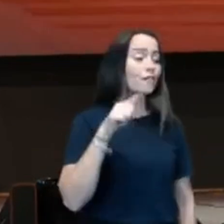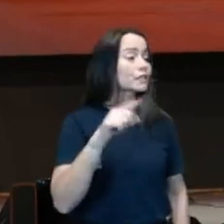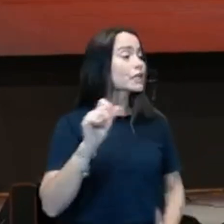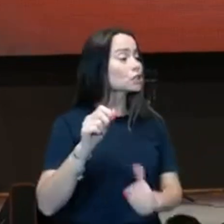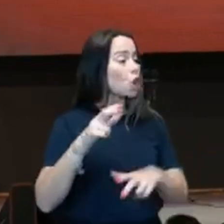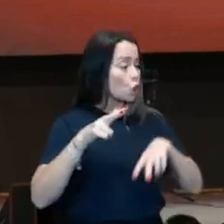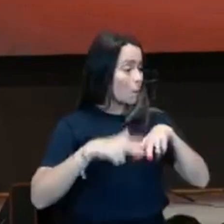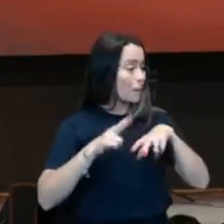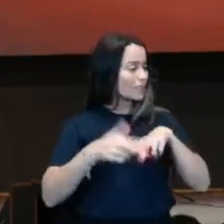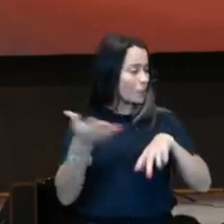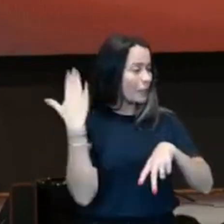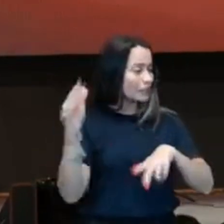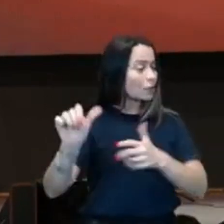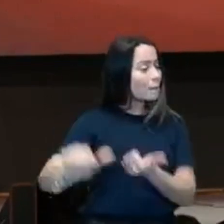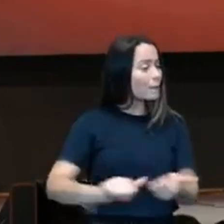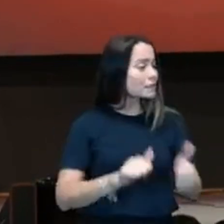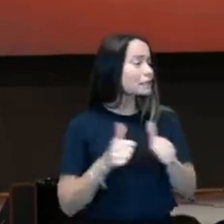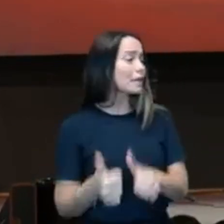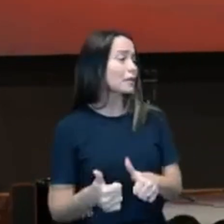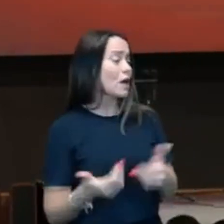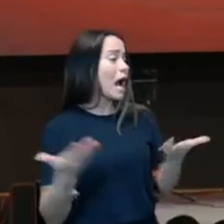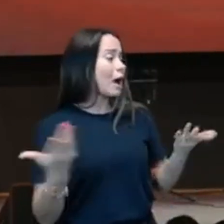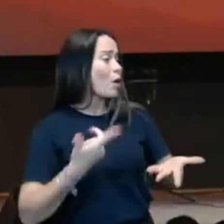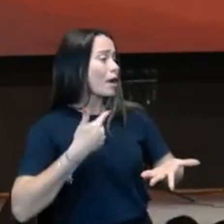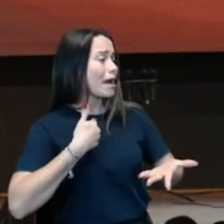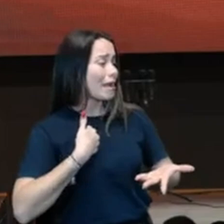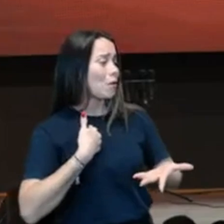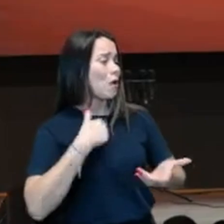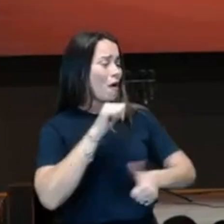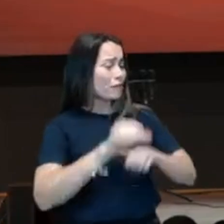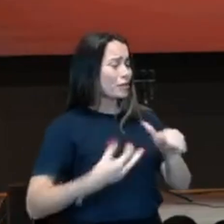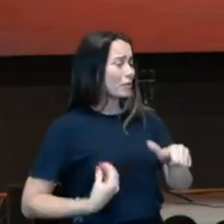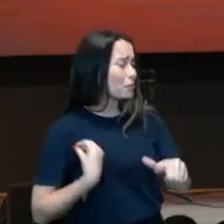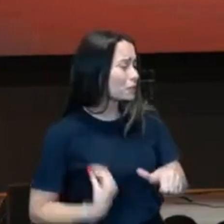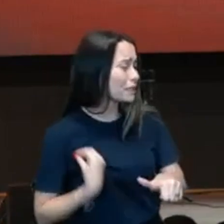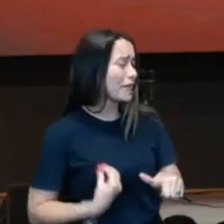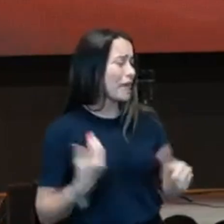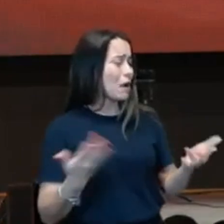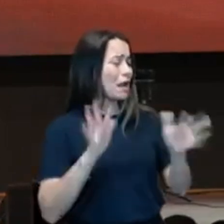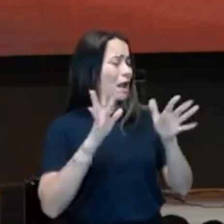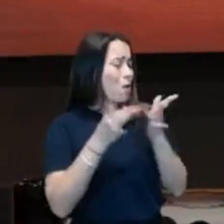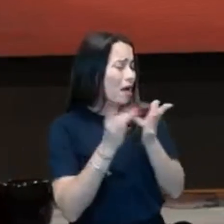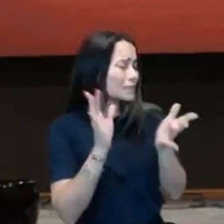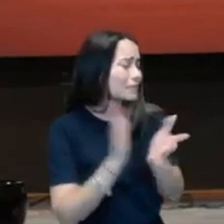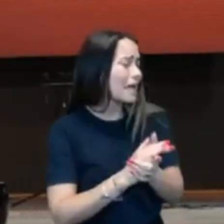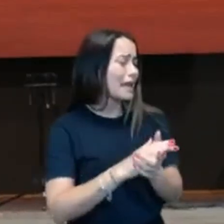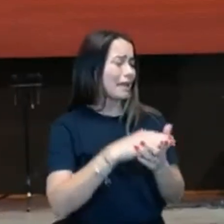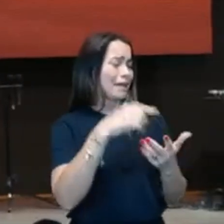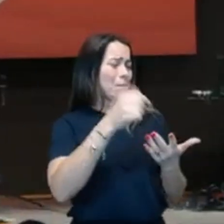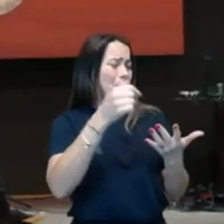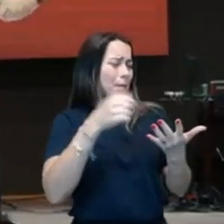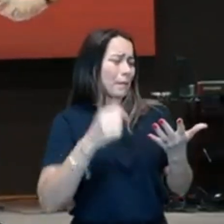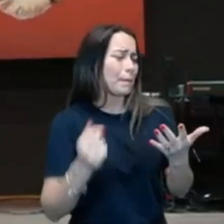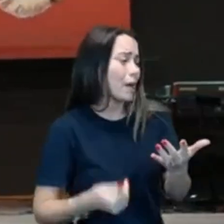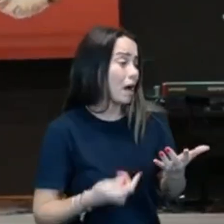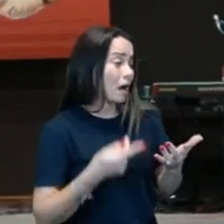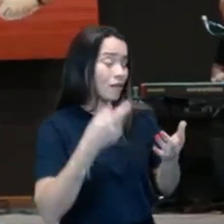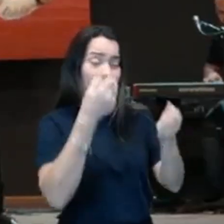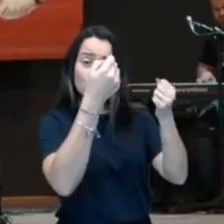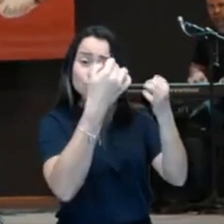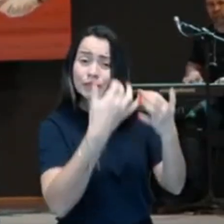limpa, eu tenho família, eu tenho filhos. Eu só, esse fruto só veio, porque a gente permaneceu.